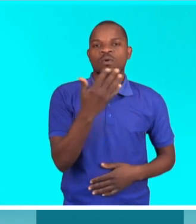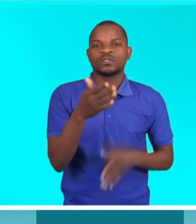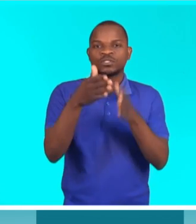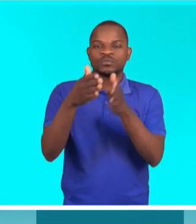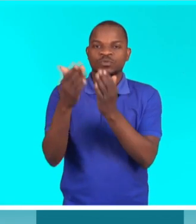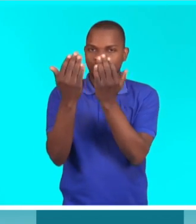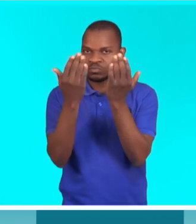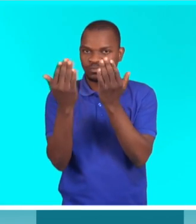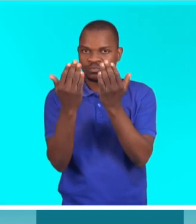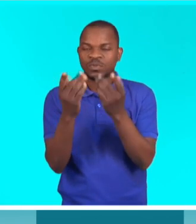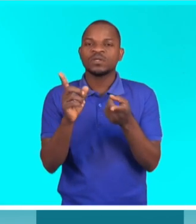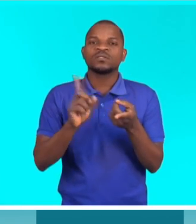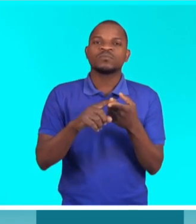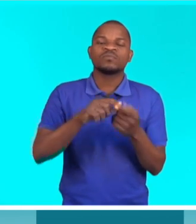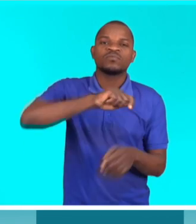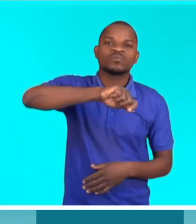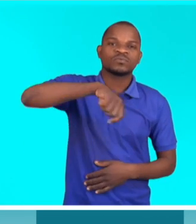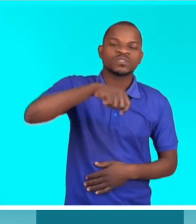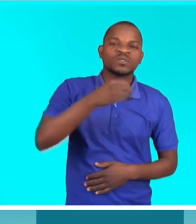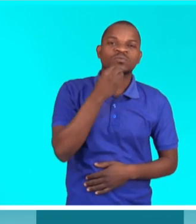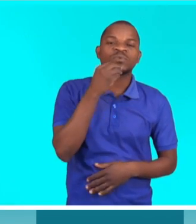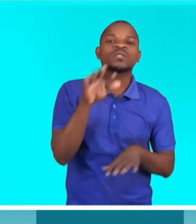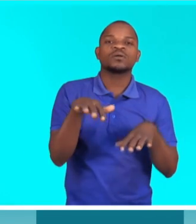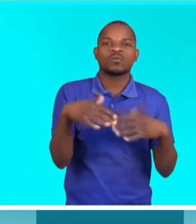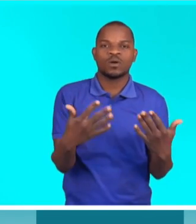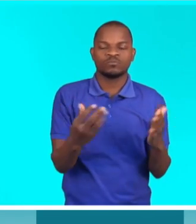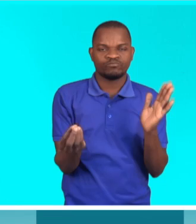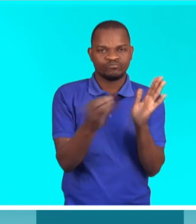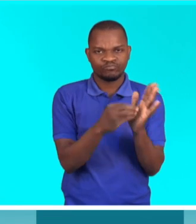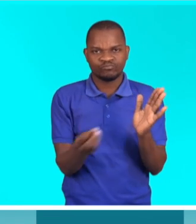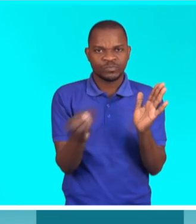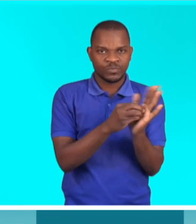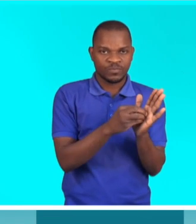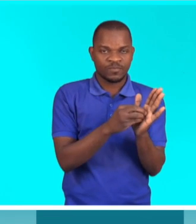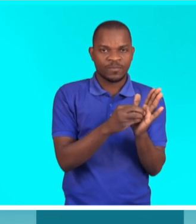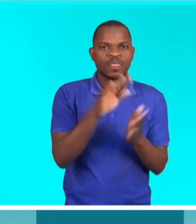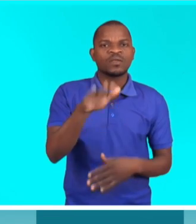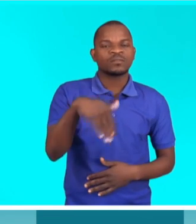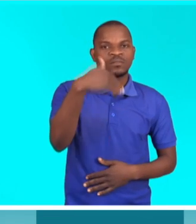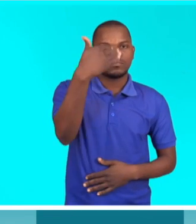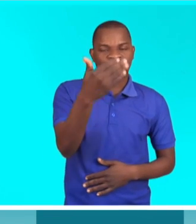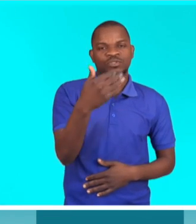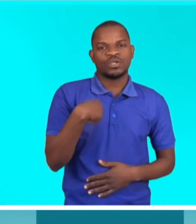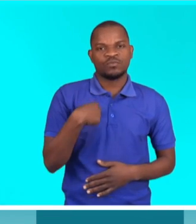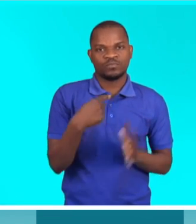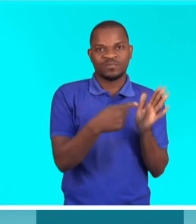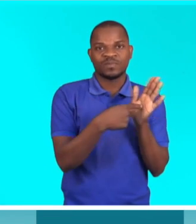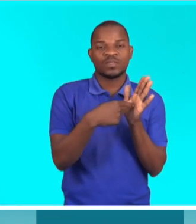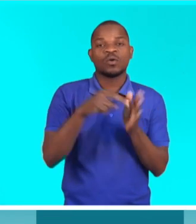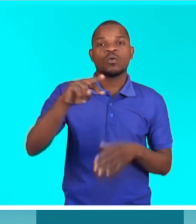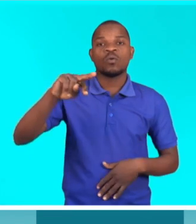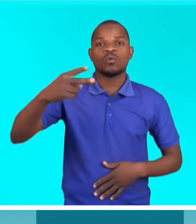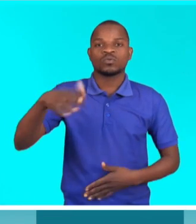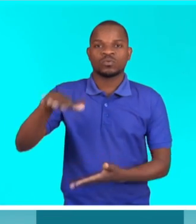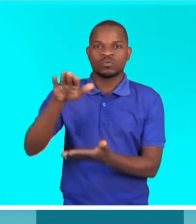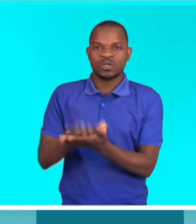as dietas que temos de preparar. Depois disso ser preenchido, vou indicar uma outra área responsável